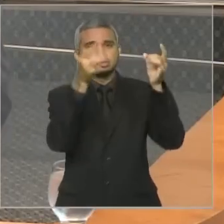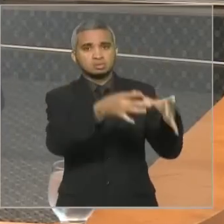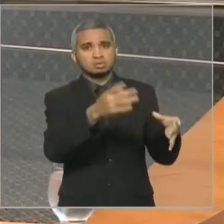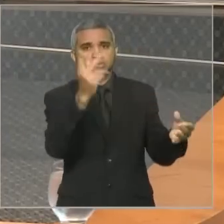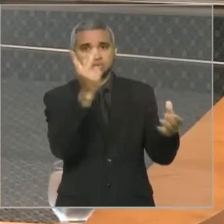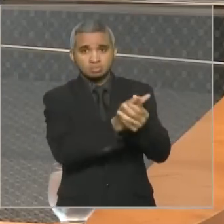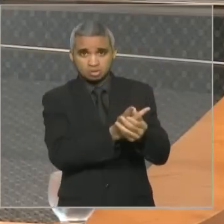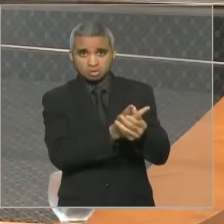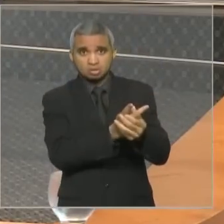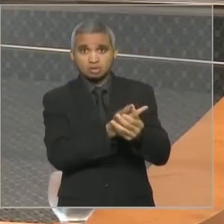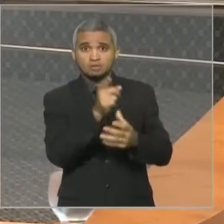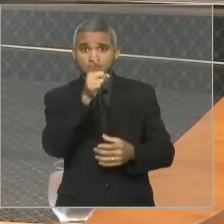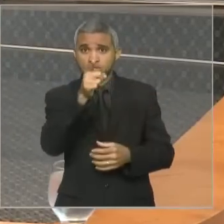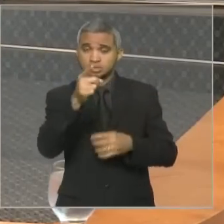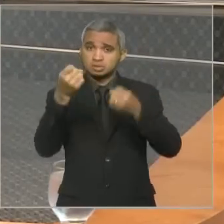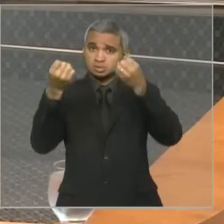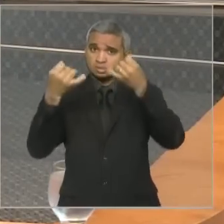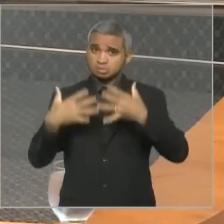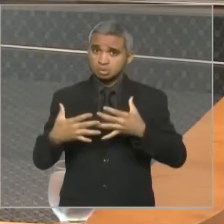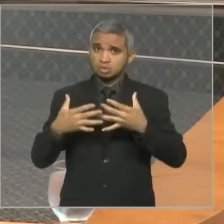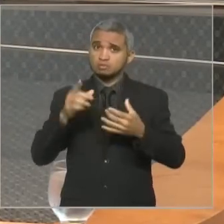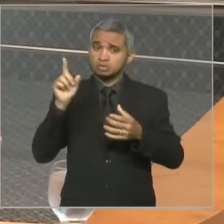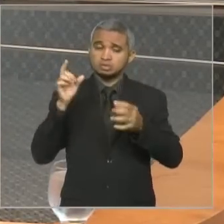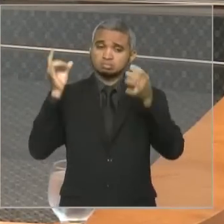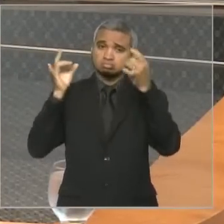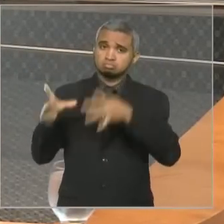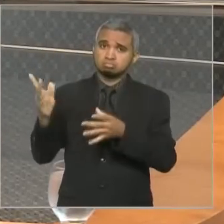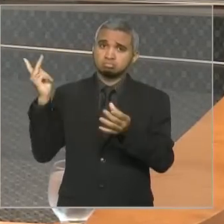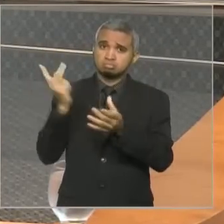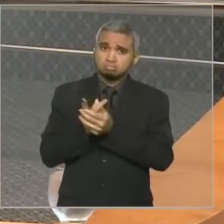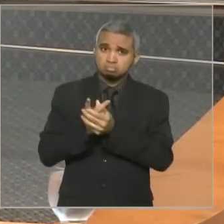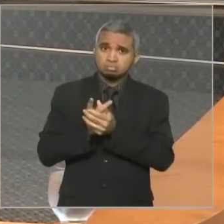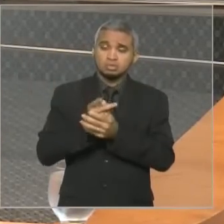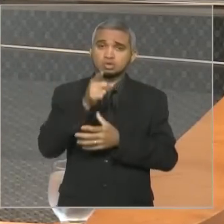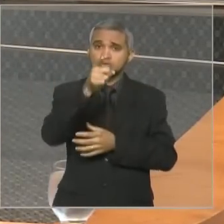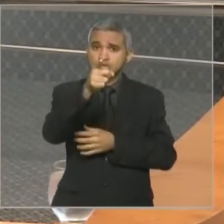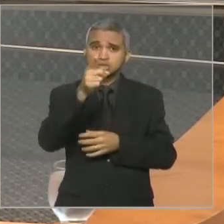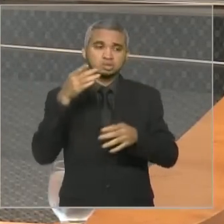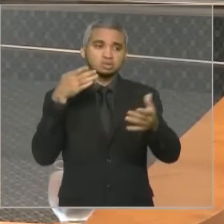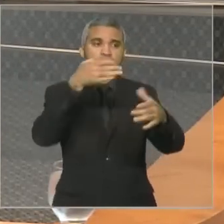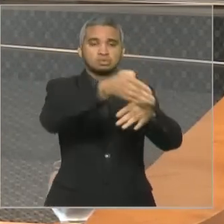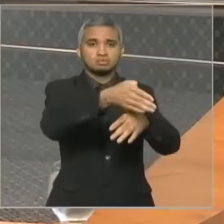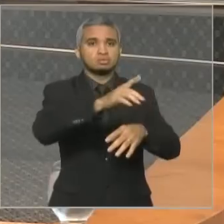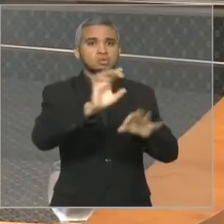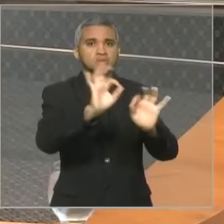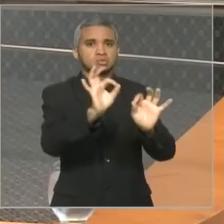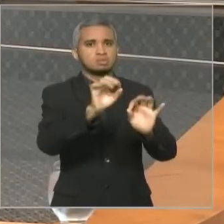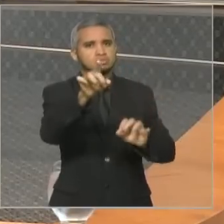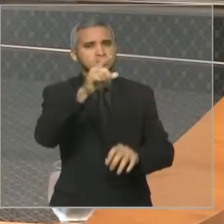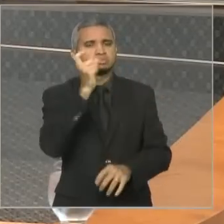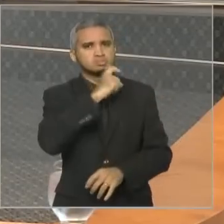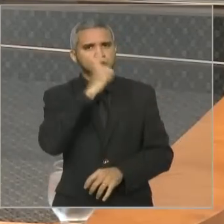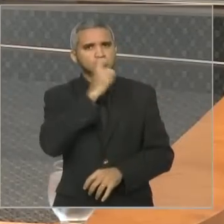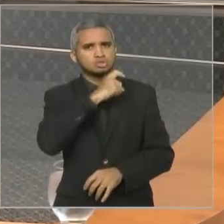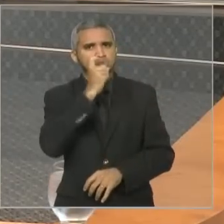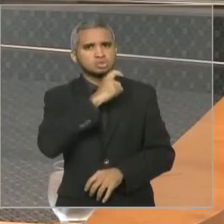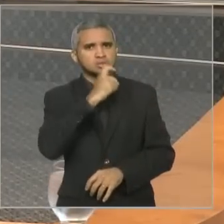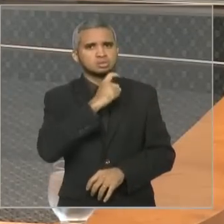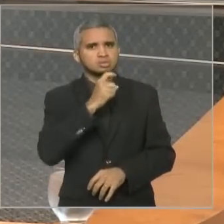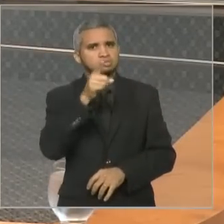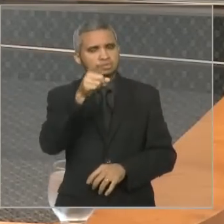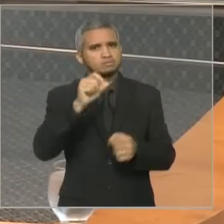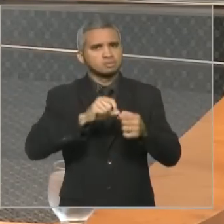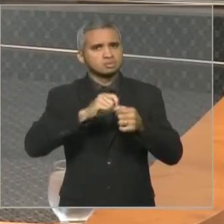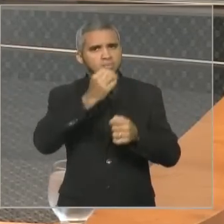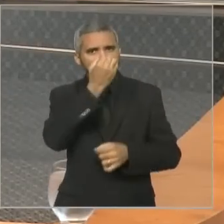fora, segundo você me disse, e você não foi lá. O que o torna mentiroso, desleal e, na verdade, fazendo uma bruta de uma palhaçada.